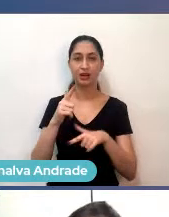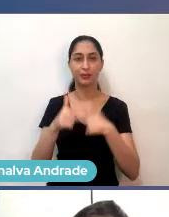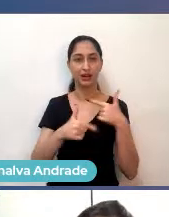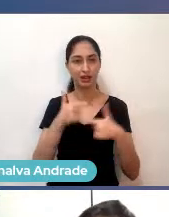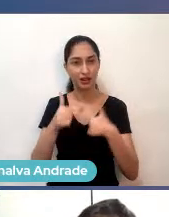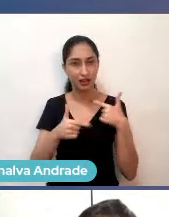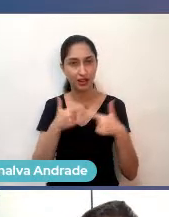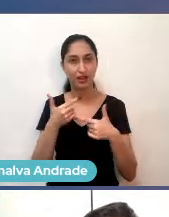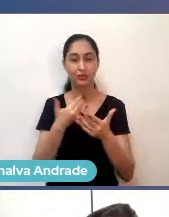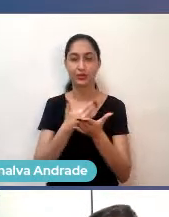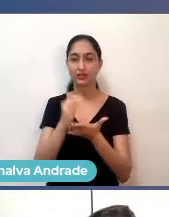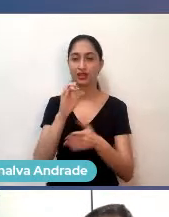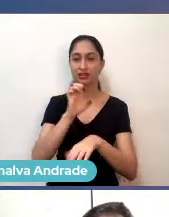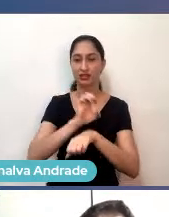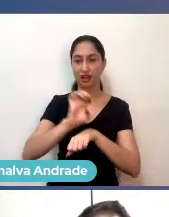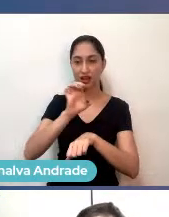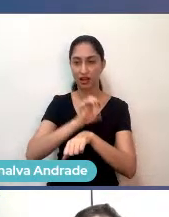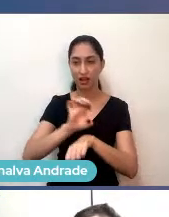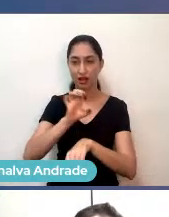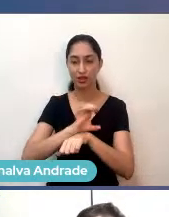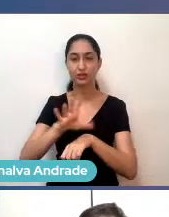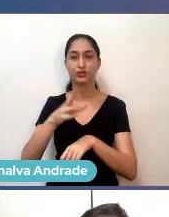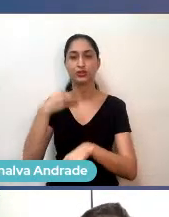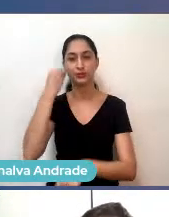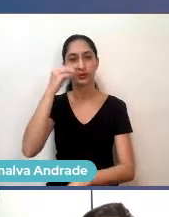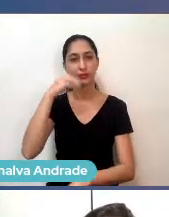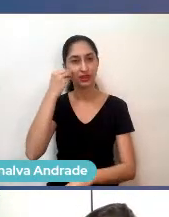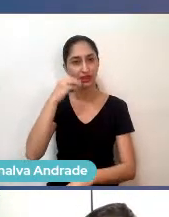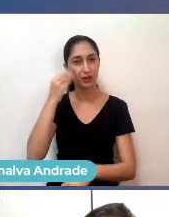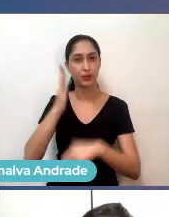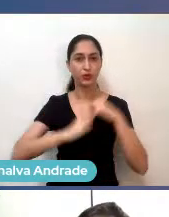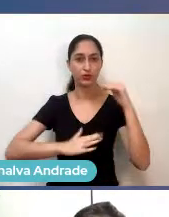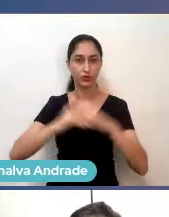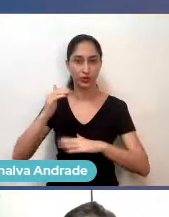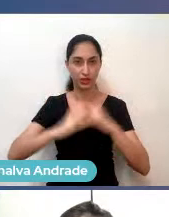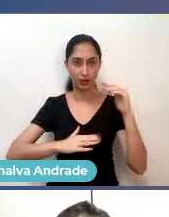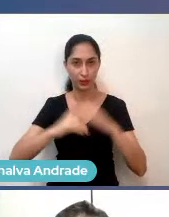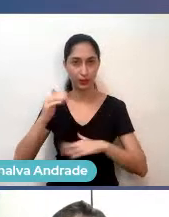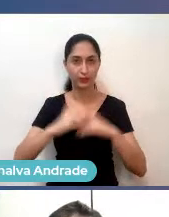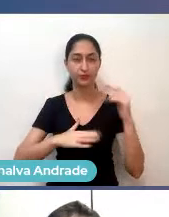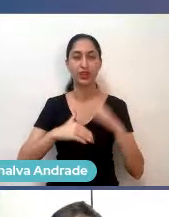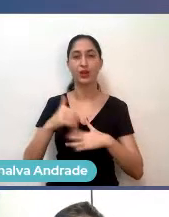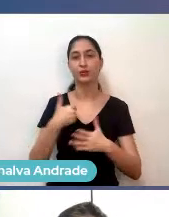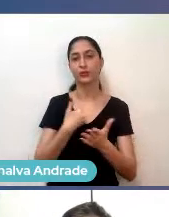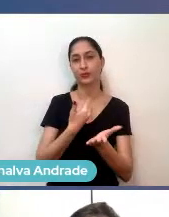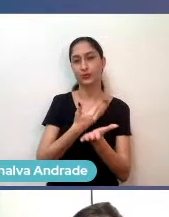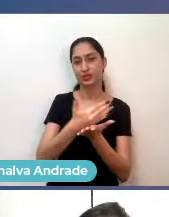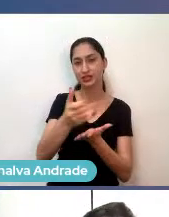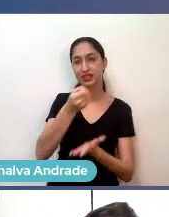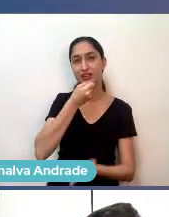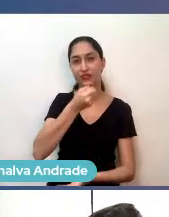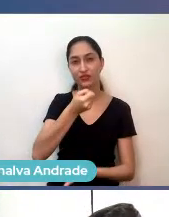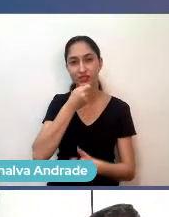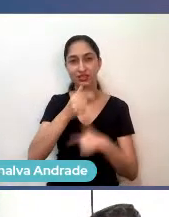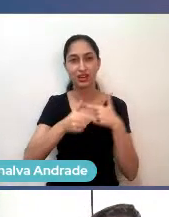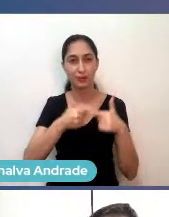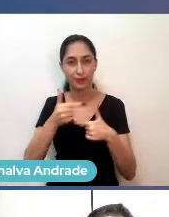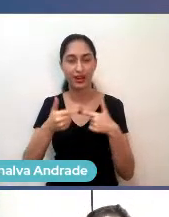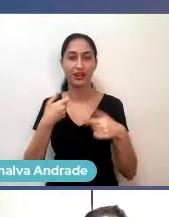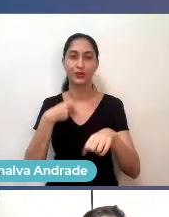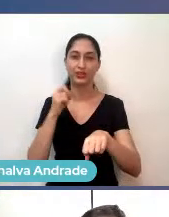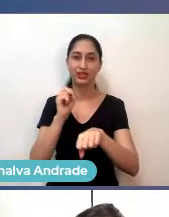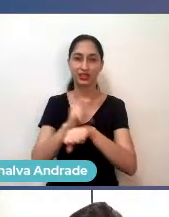vivenciar o mundo profissional. E aí, comecei a fazer entrevista de emprego, entrei em alguns estágios,